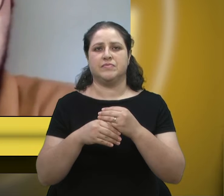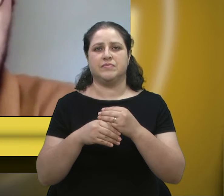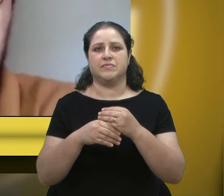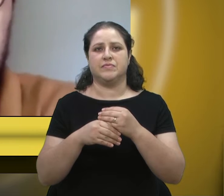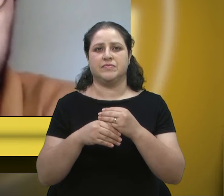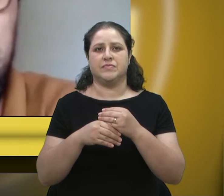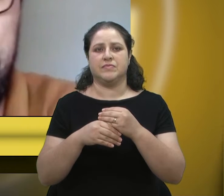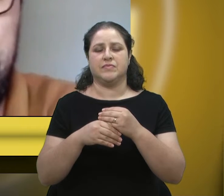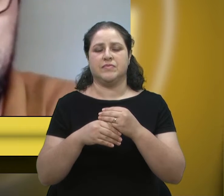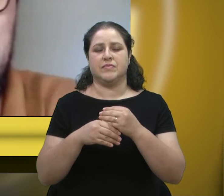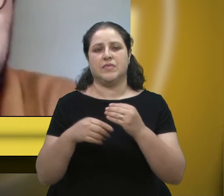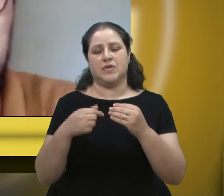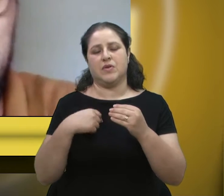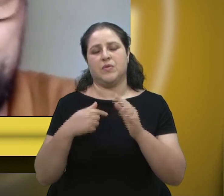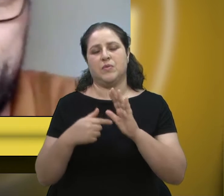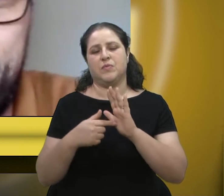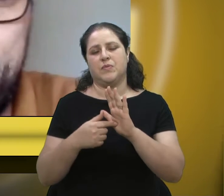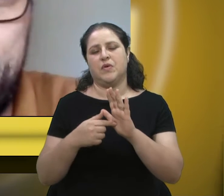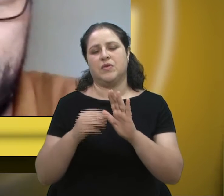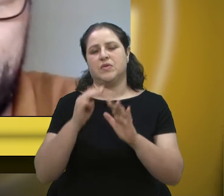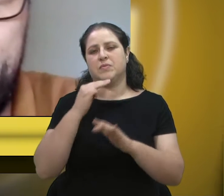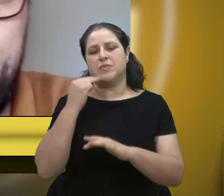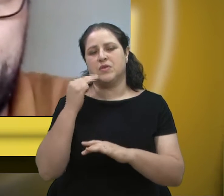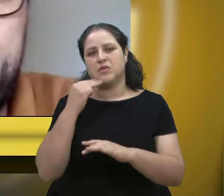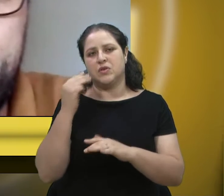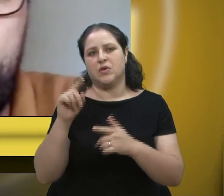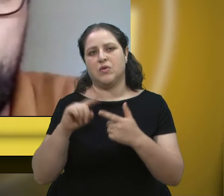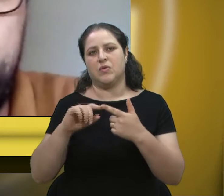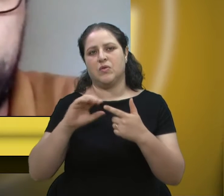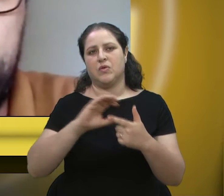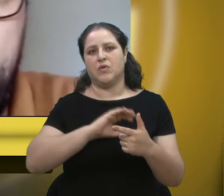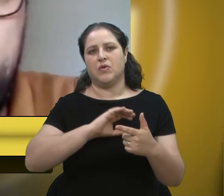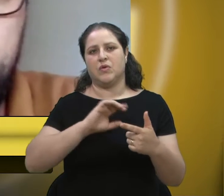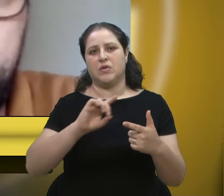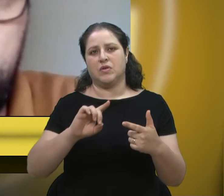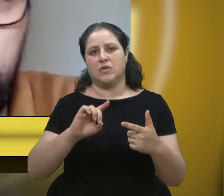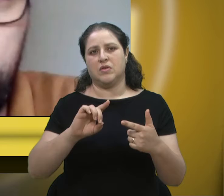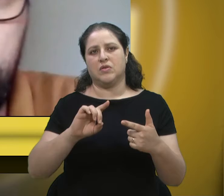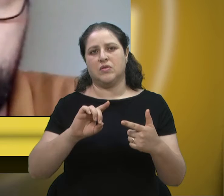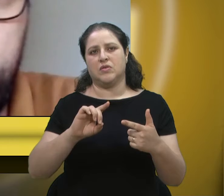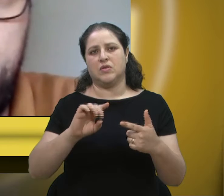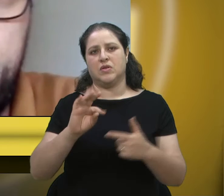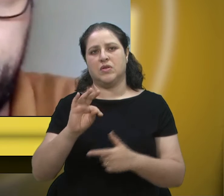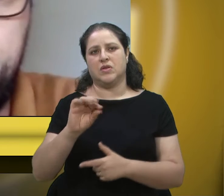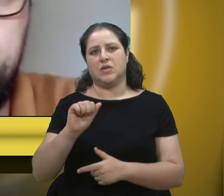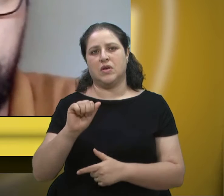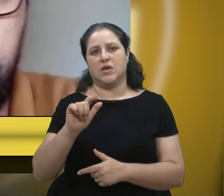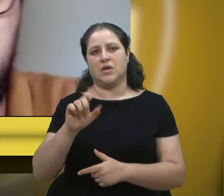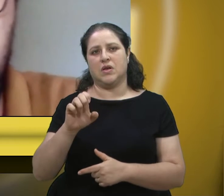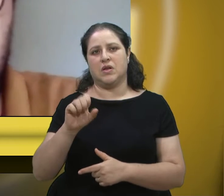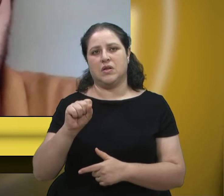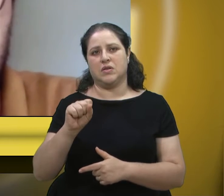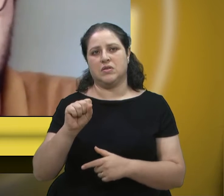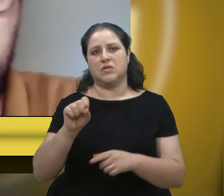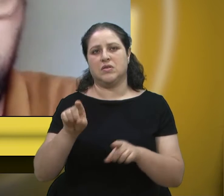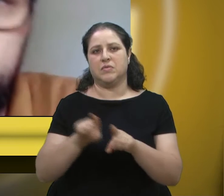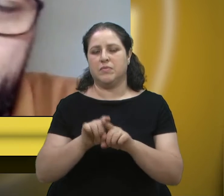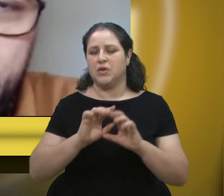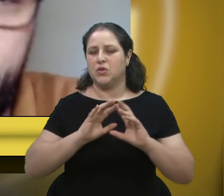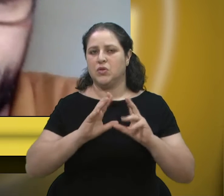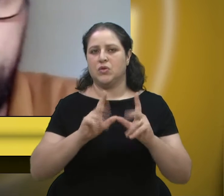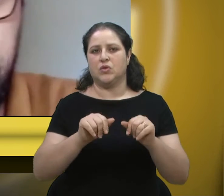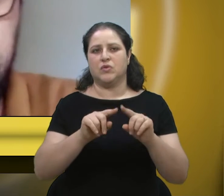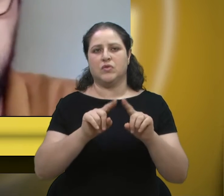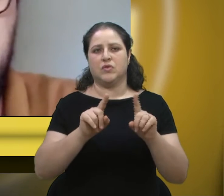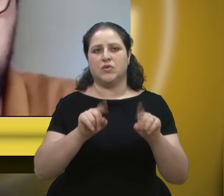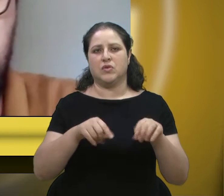pessoa da vereadora Marisol e do nosso coordenador de comunicação, Tales, mas a todos os jornalistas, né, os servidores públicos da